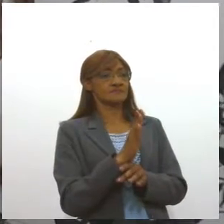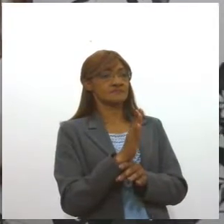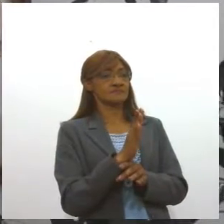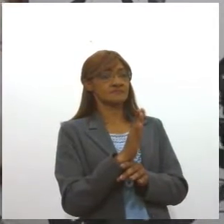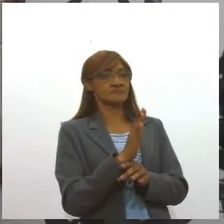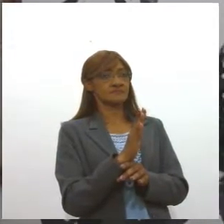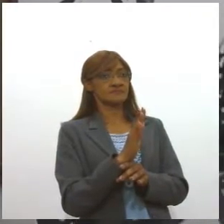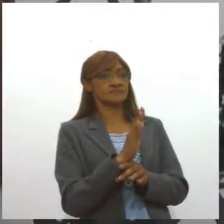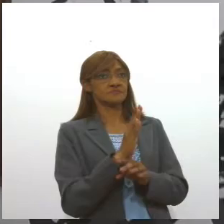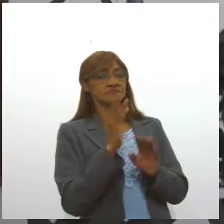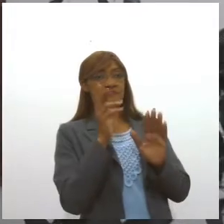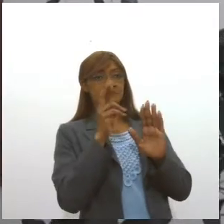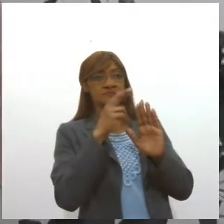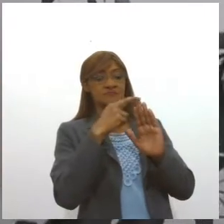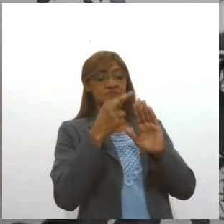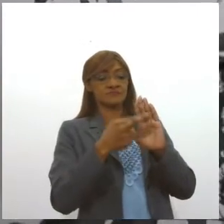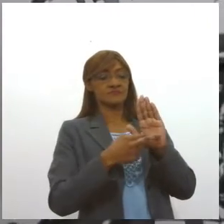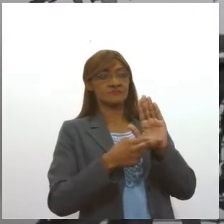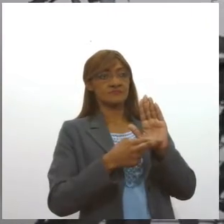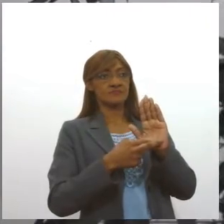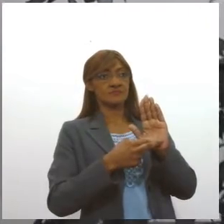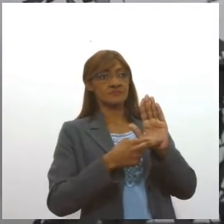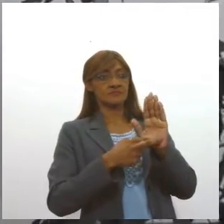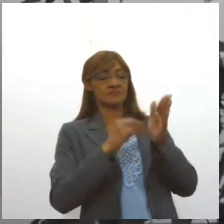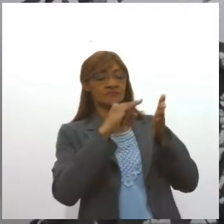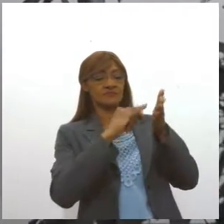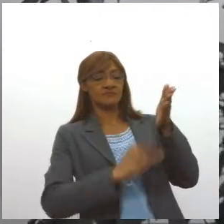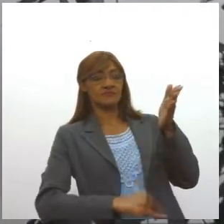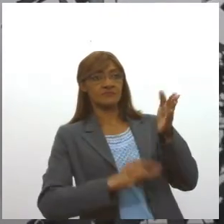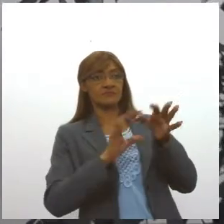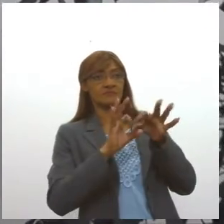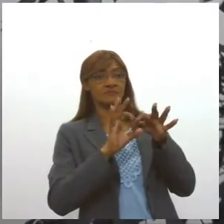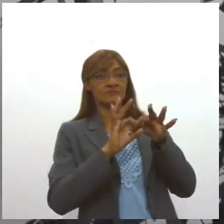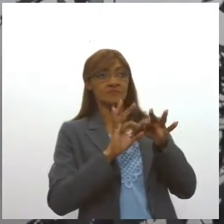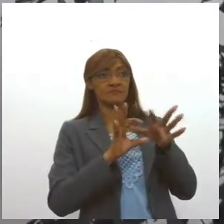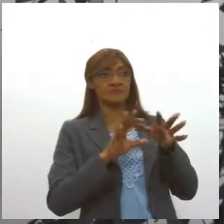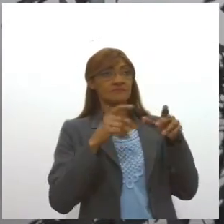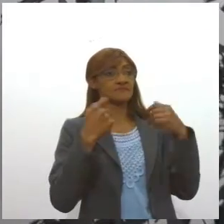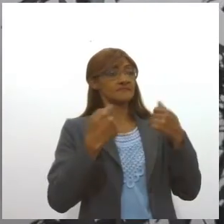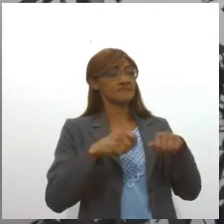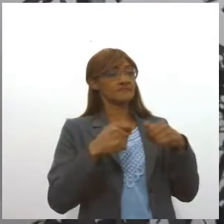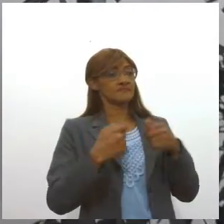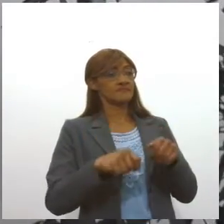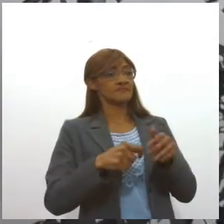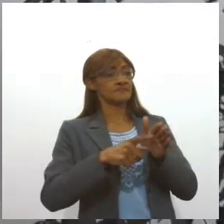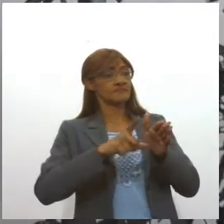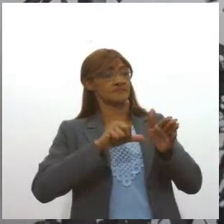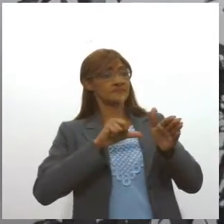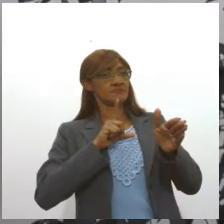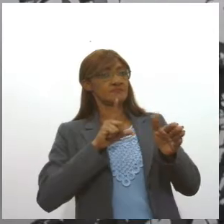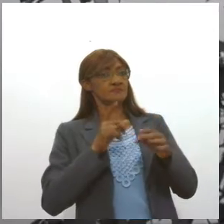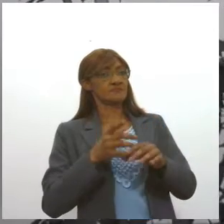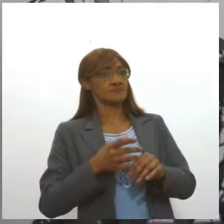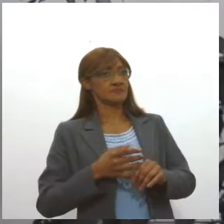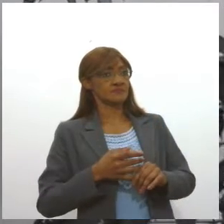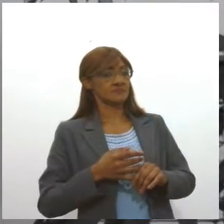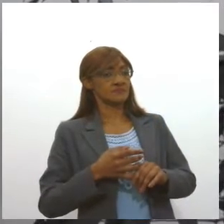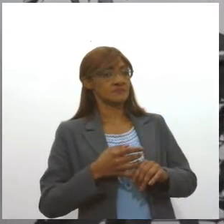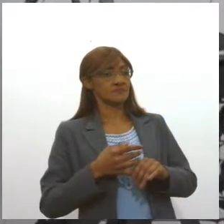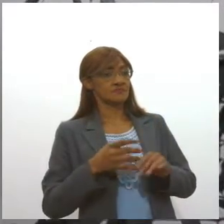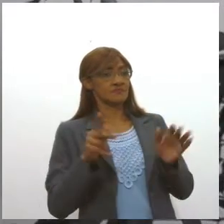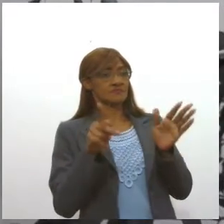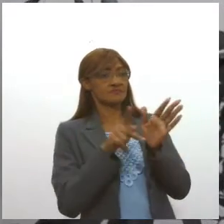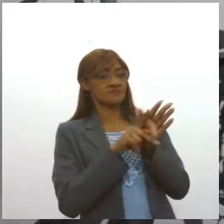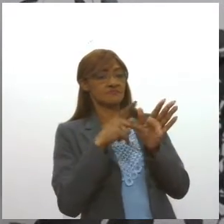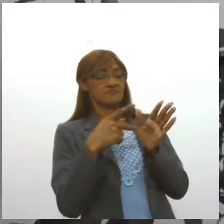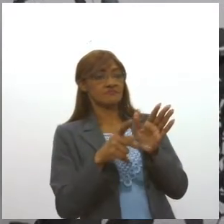porque é necessário para o funcionamento acontecer, tem que existir uma licença de inspeção, licença de inspeção